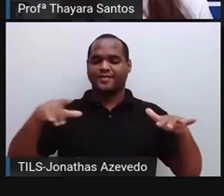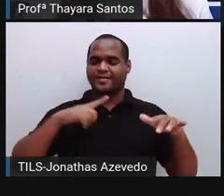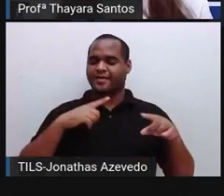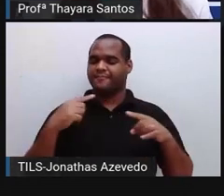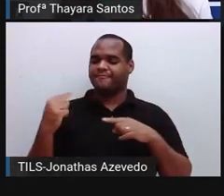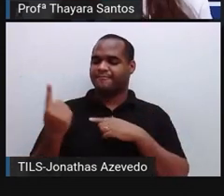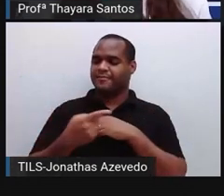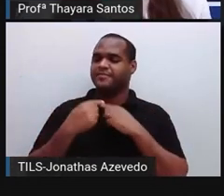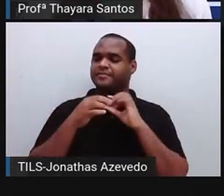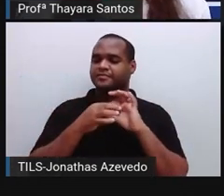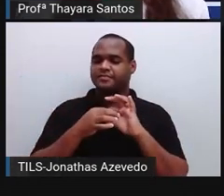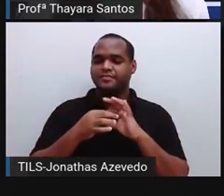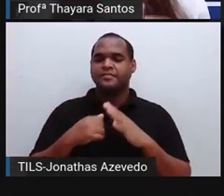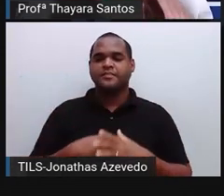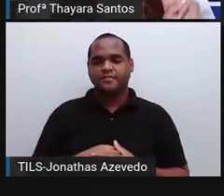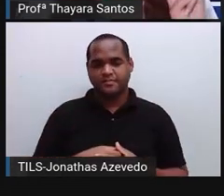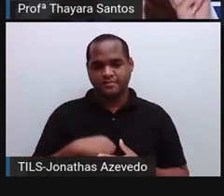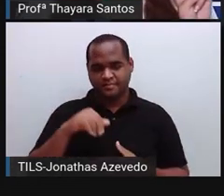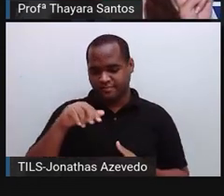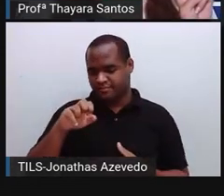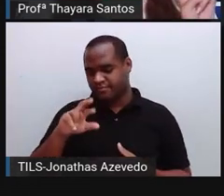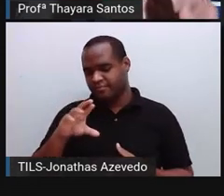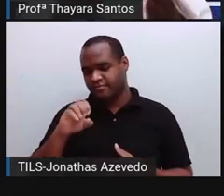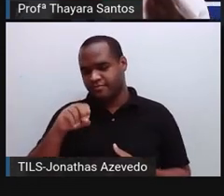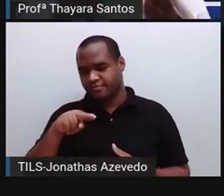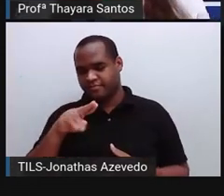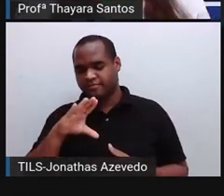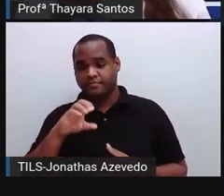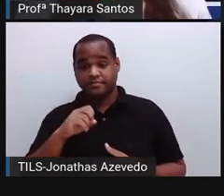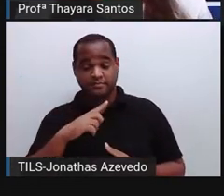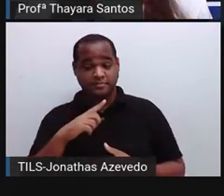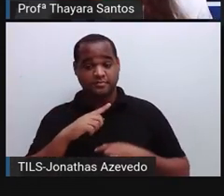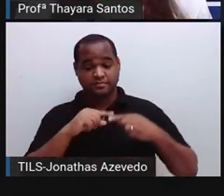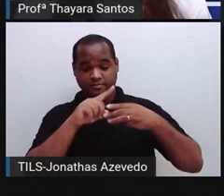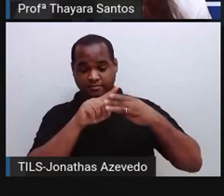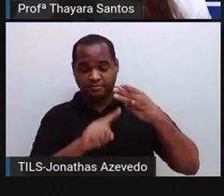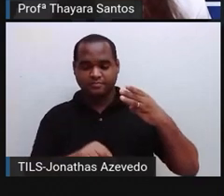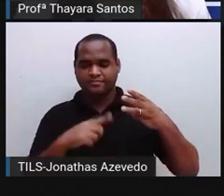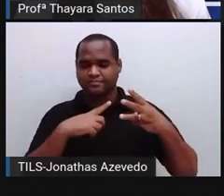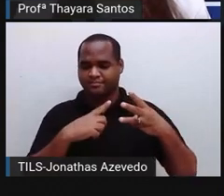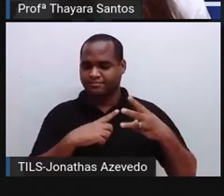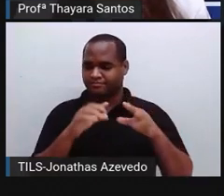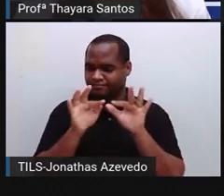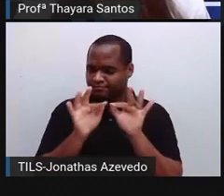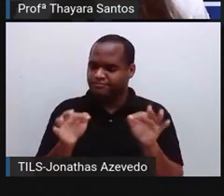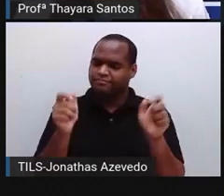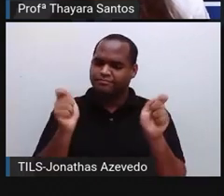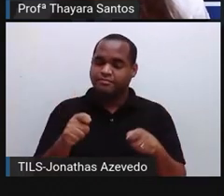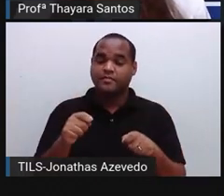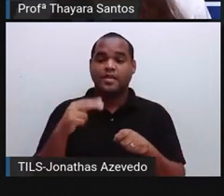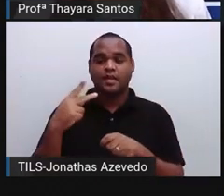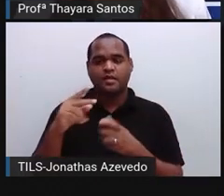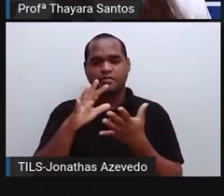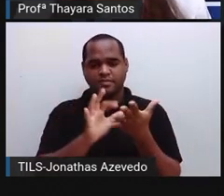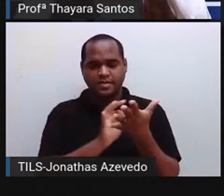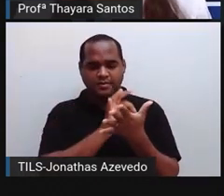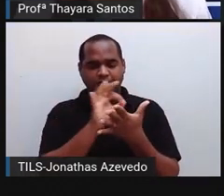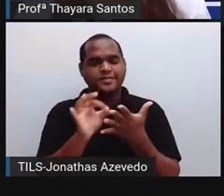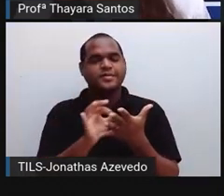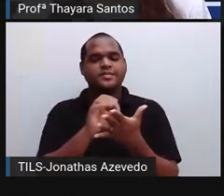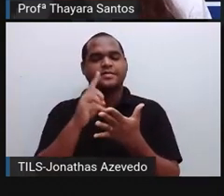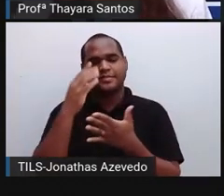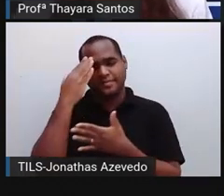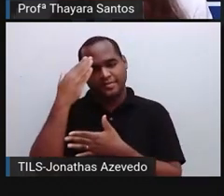neurônios. O neurônio, ele tem três partes básicas. Ele tem o corpo celular, que é essa estrutura daqui, que apresenta um